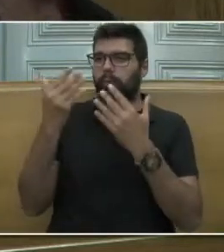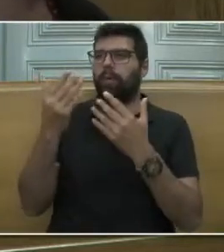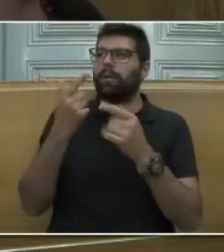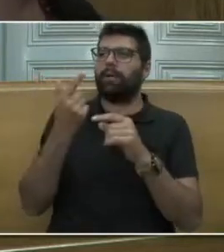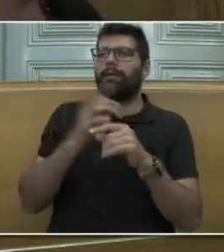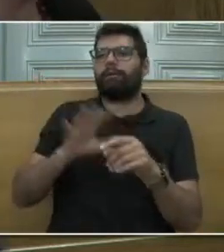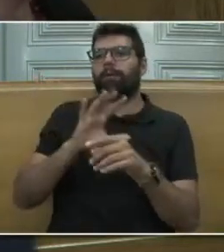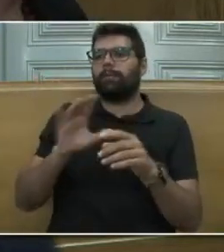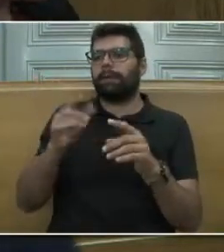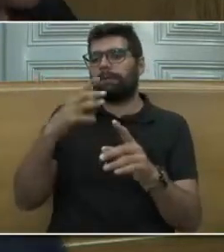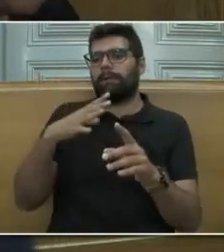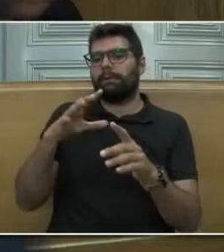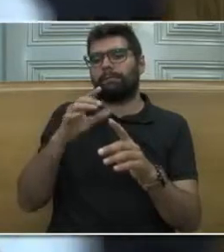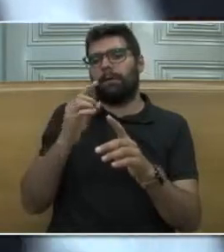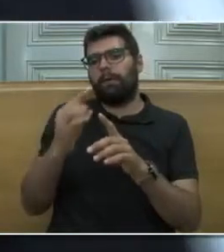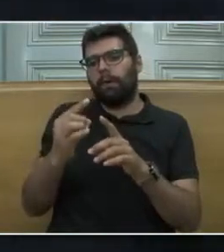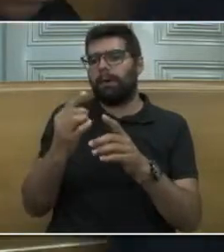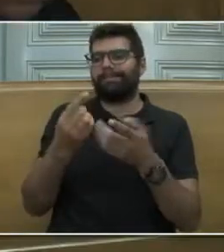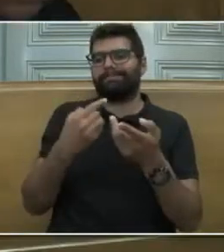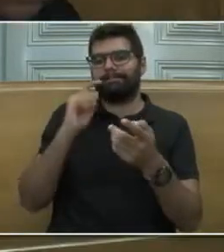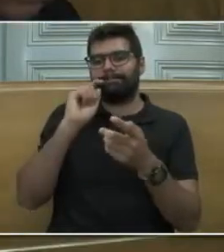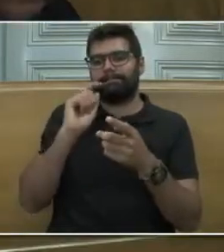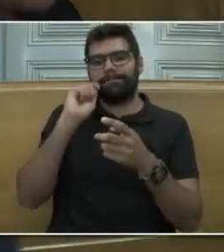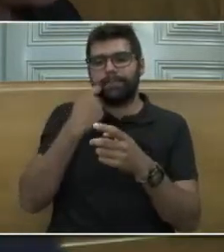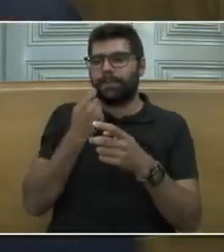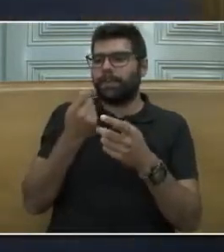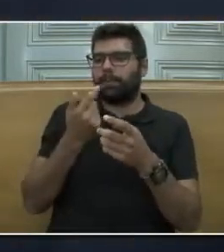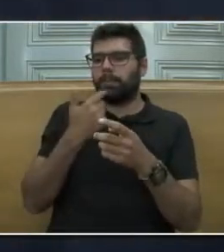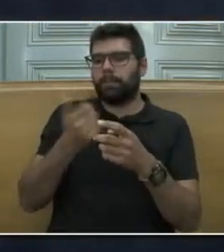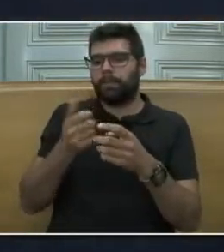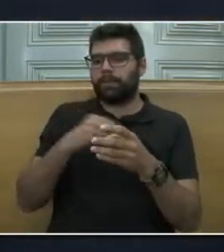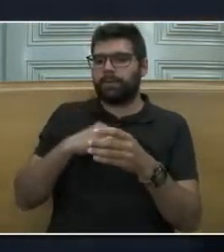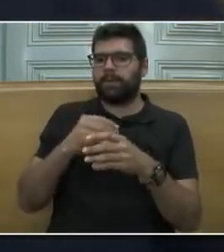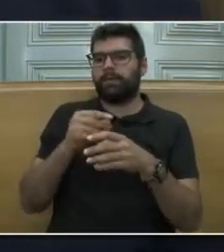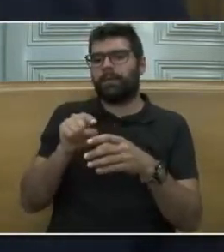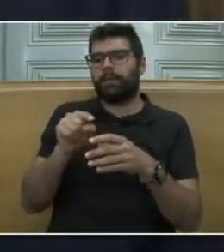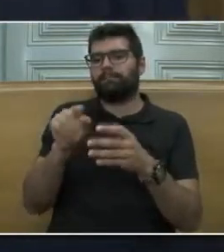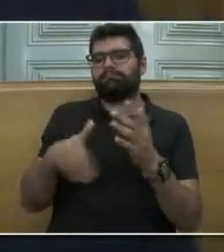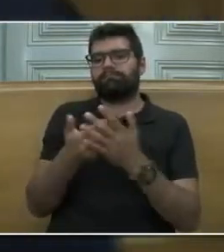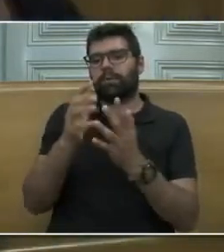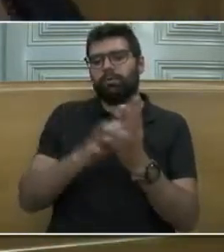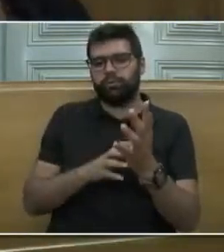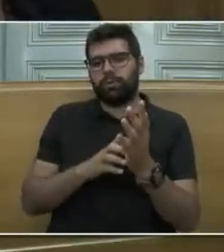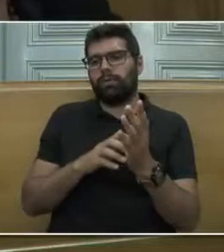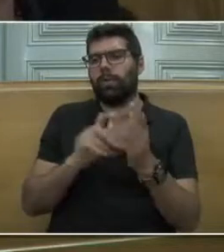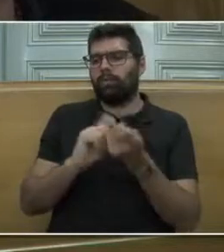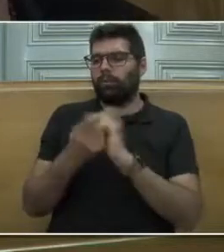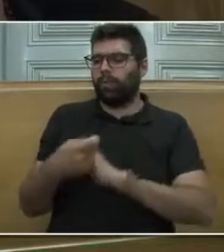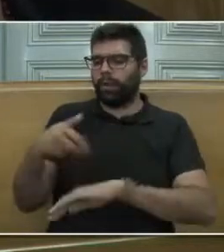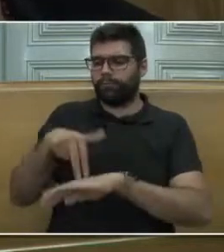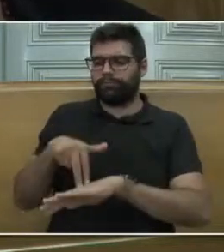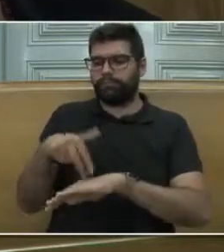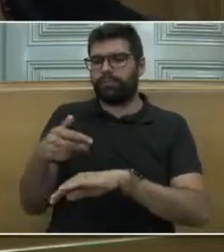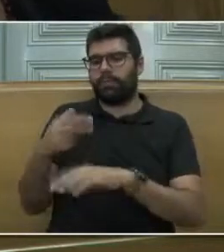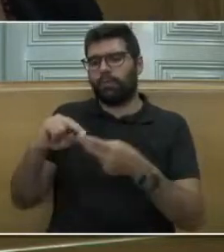como se pretende é profundamente condenável a forma como procura, através de uma moção, alterar a postura desta Câmara